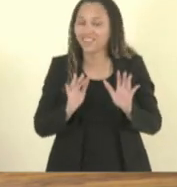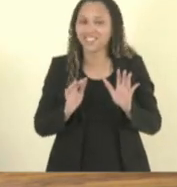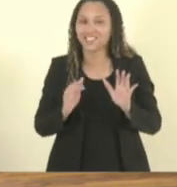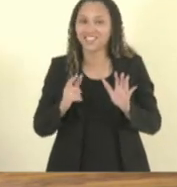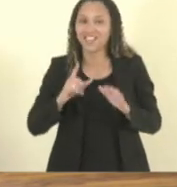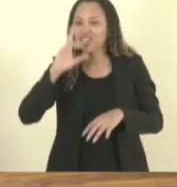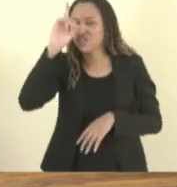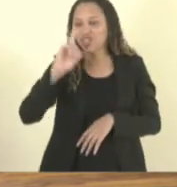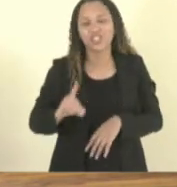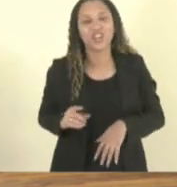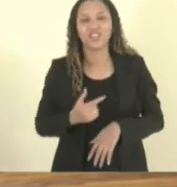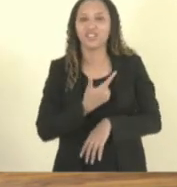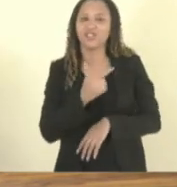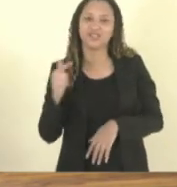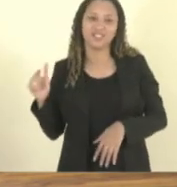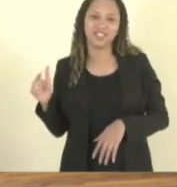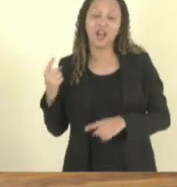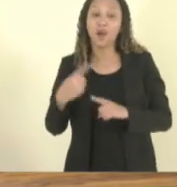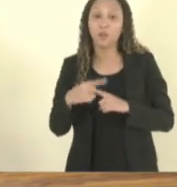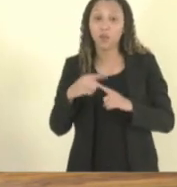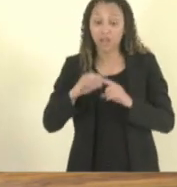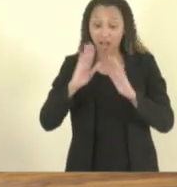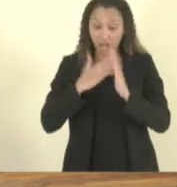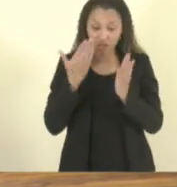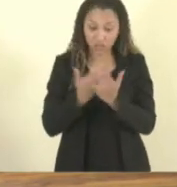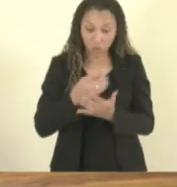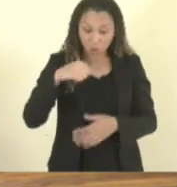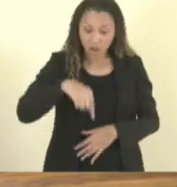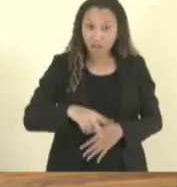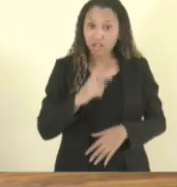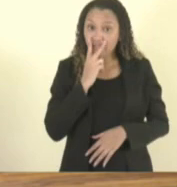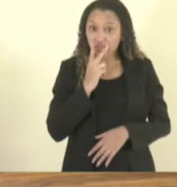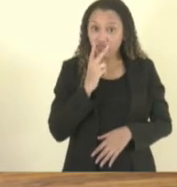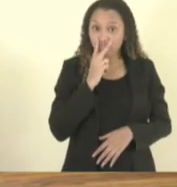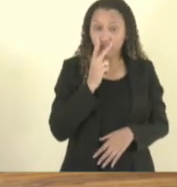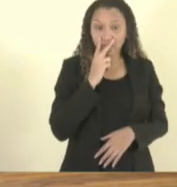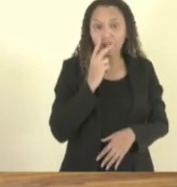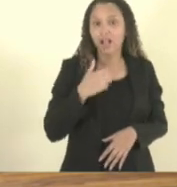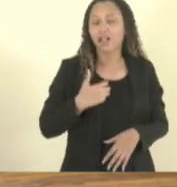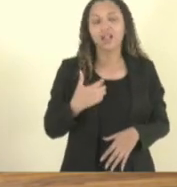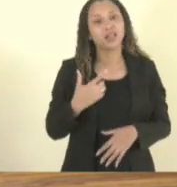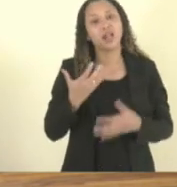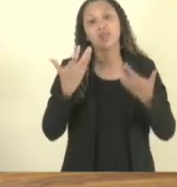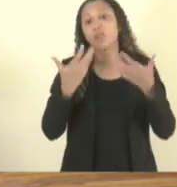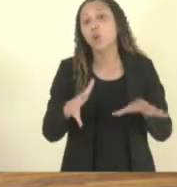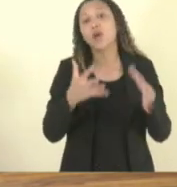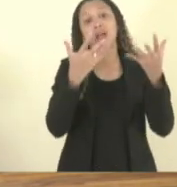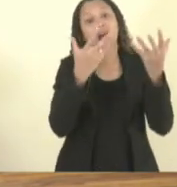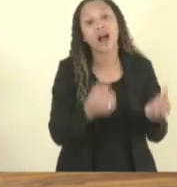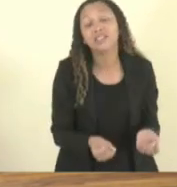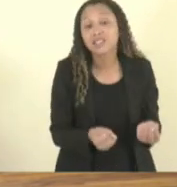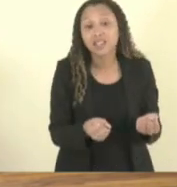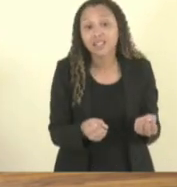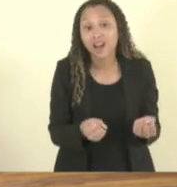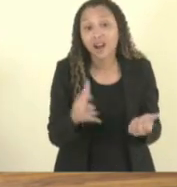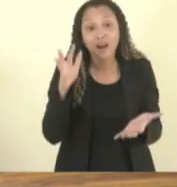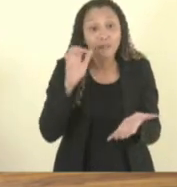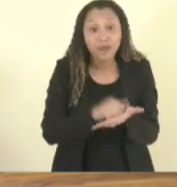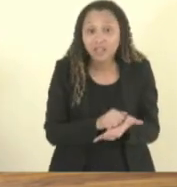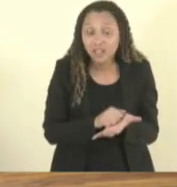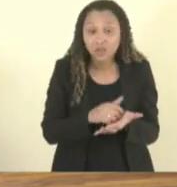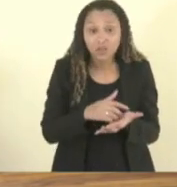porque as escolas aqui em Vitória estão negando matrícula aos nossos filhos.